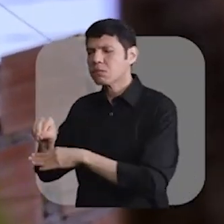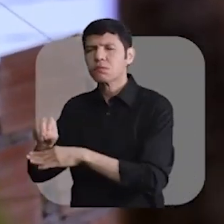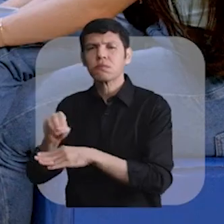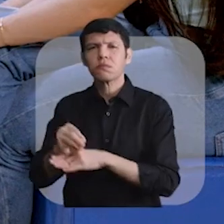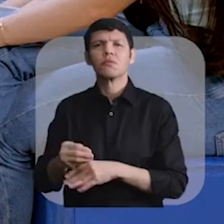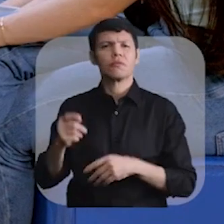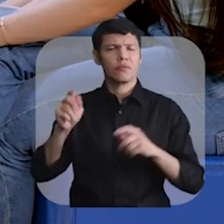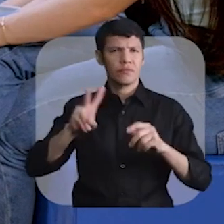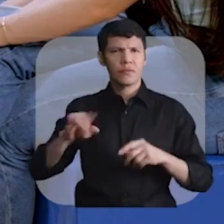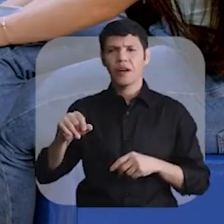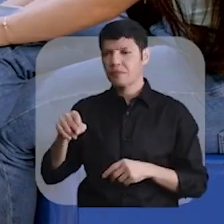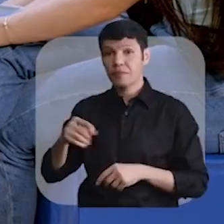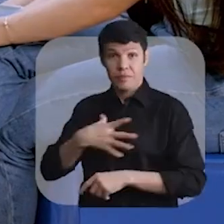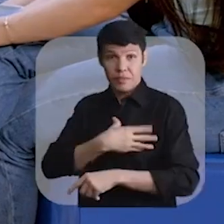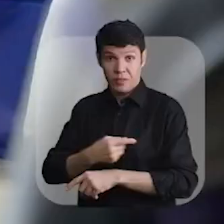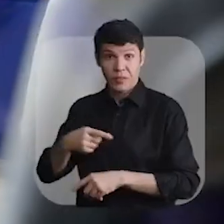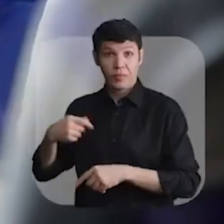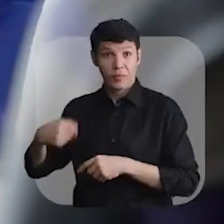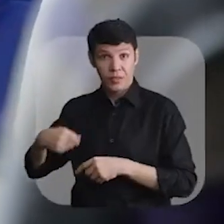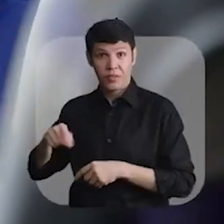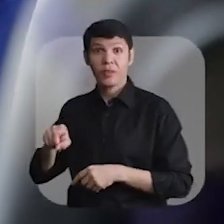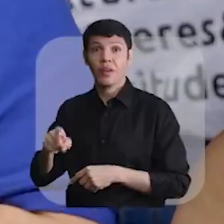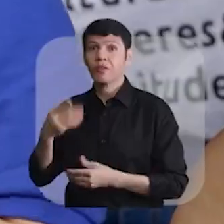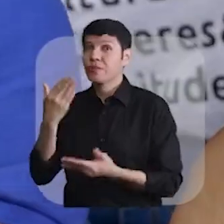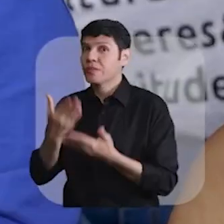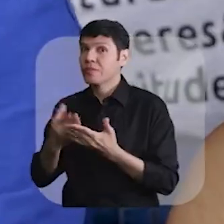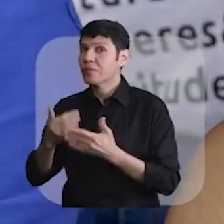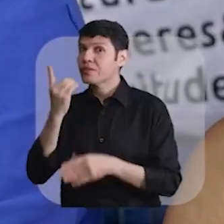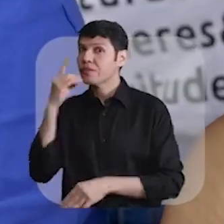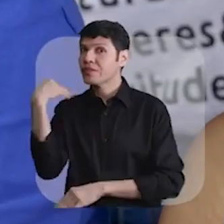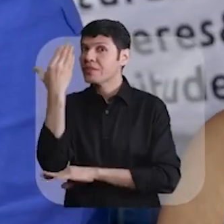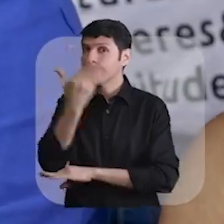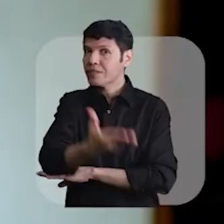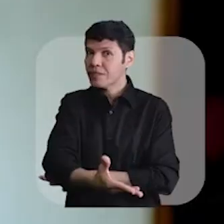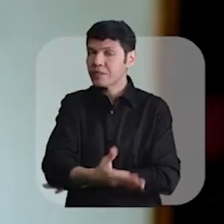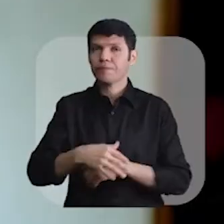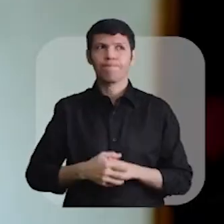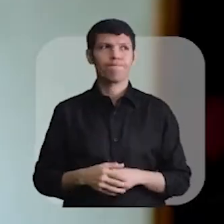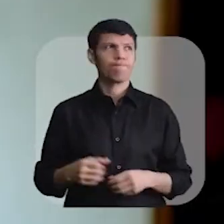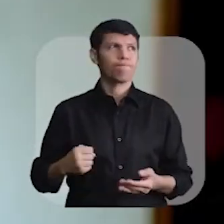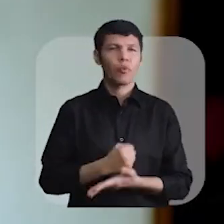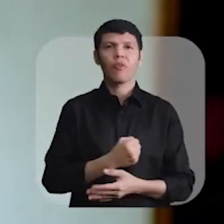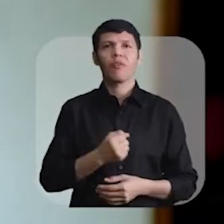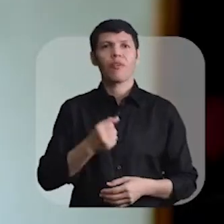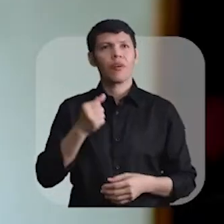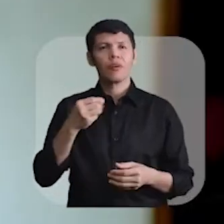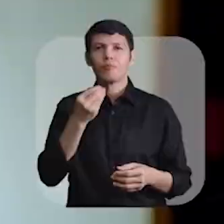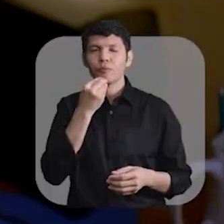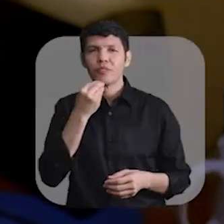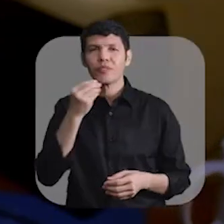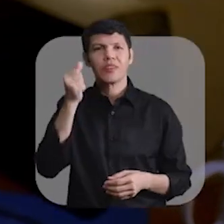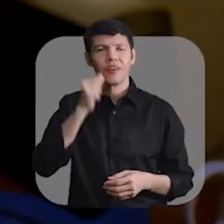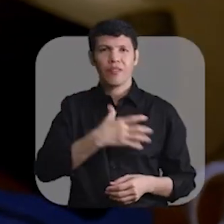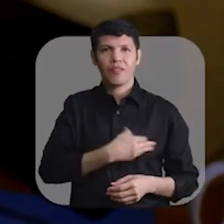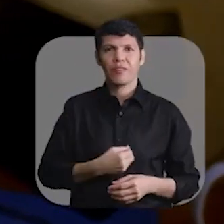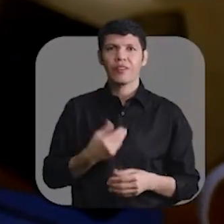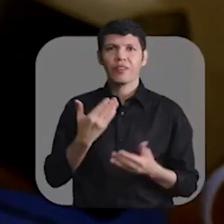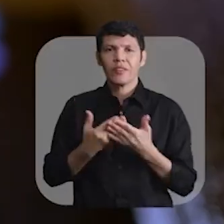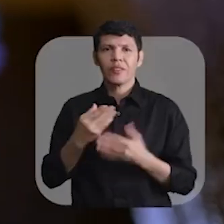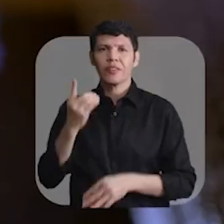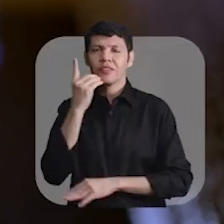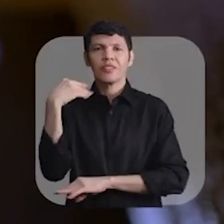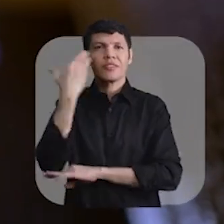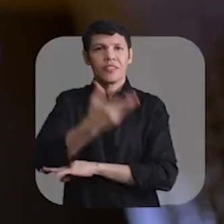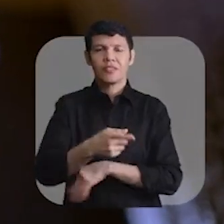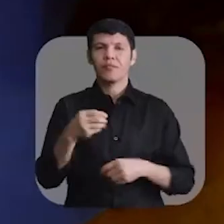filhos. E as crianças vão ter que estar na sala de aula em tempo integral. Se minha filha pudesse estudar em uma escola de tempo integral, seria